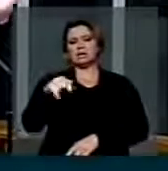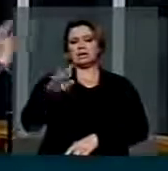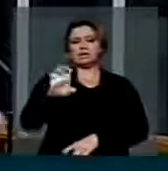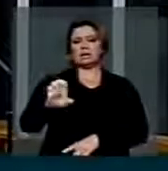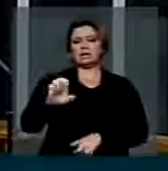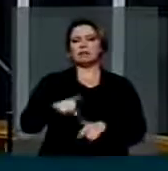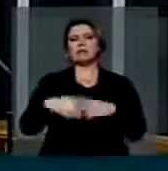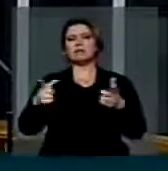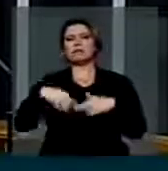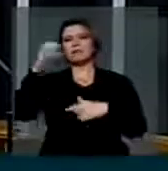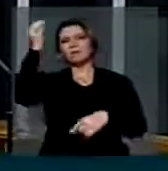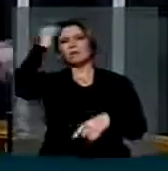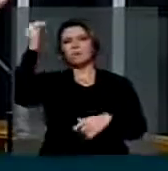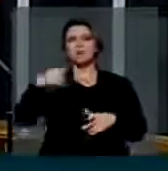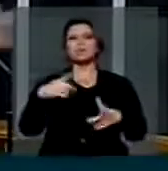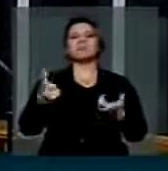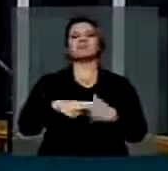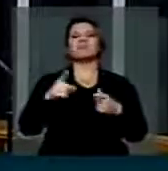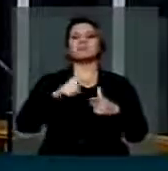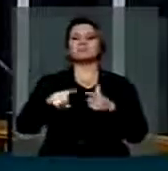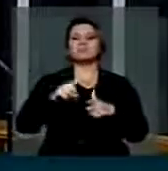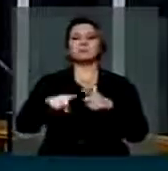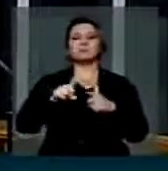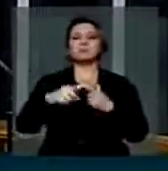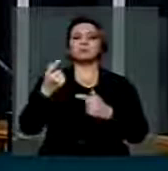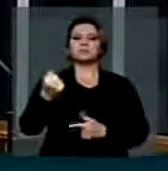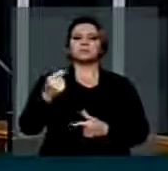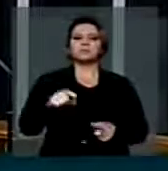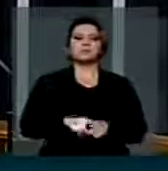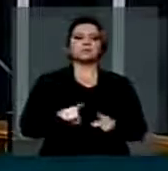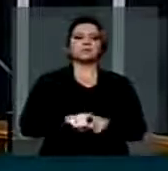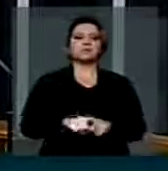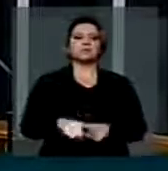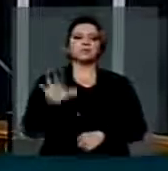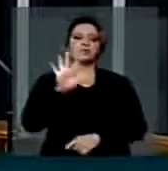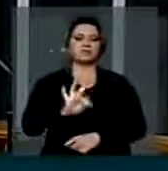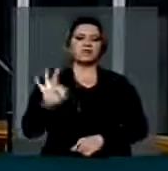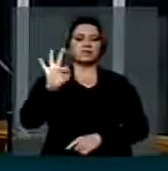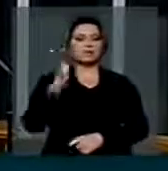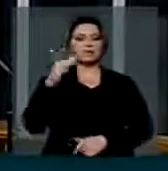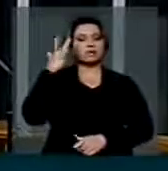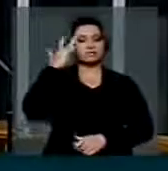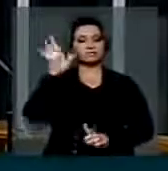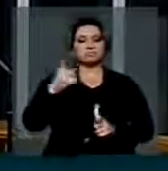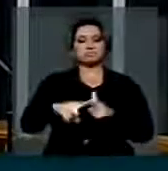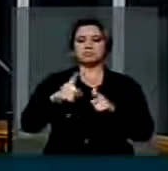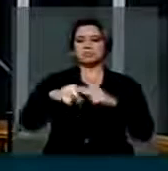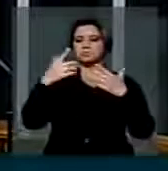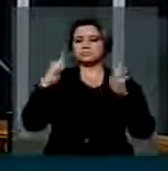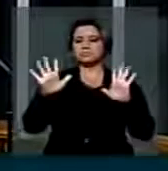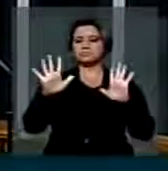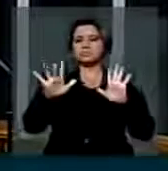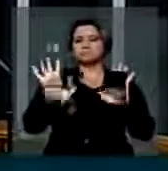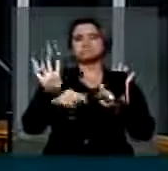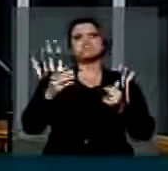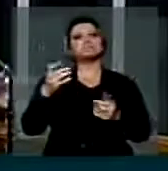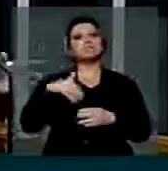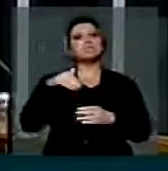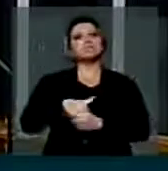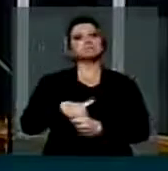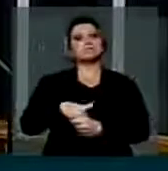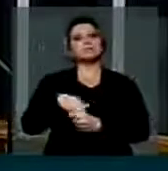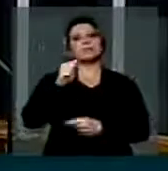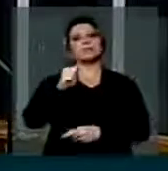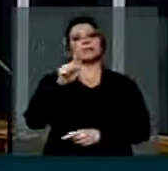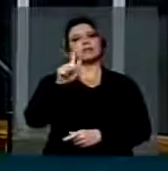quer explodir aí o orçamento do governo federal. Independente disso, nós temos que votar o piso dos agentes comunitários de saúde. Por outro